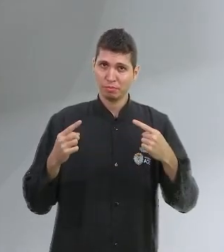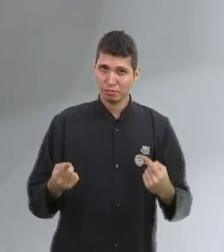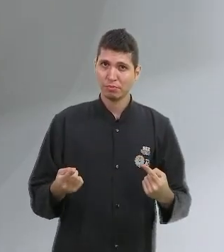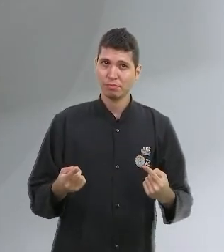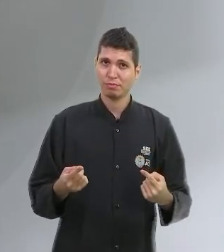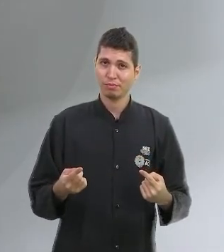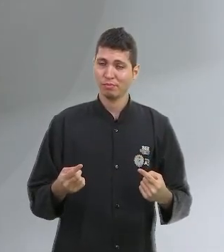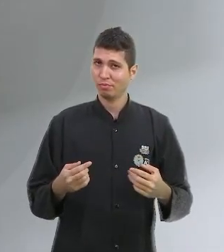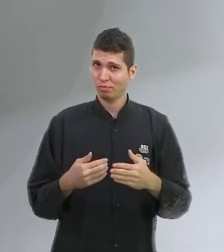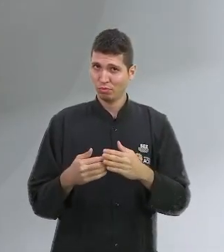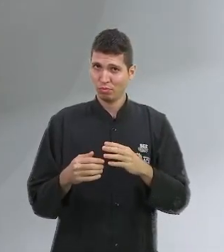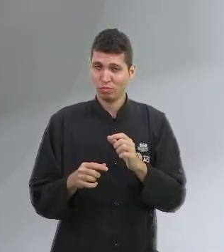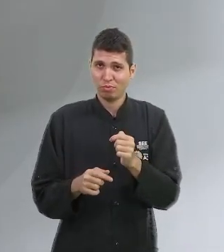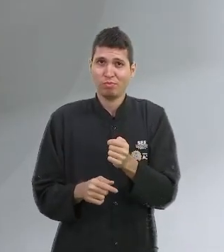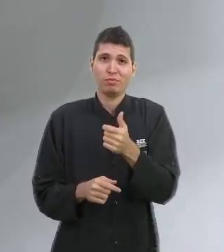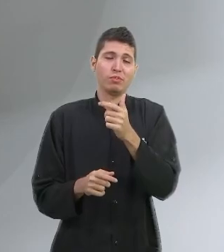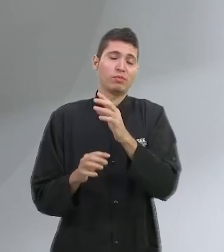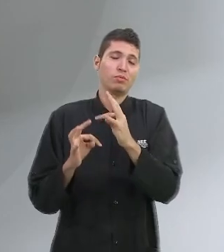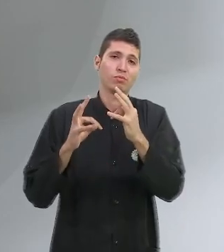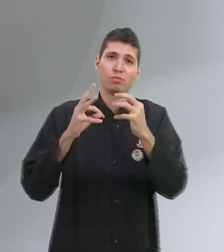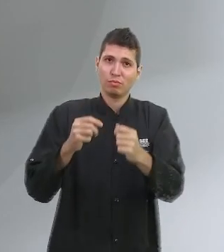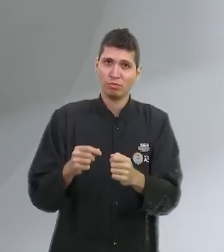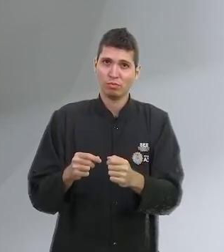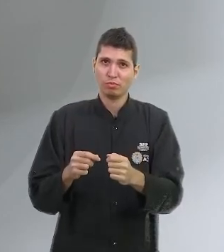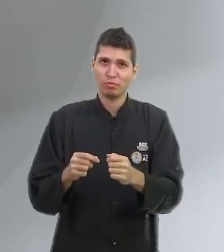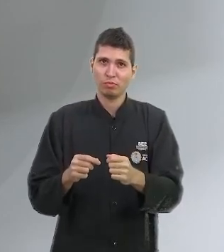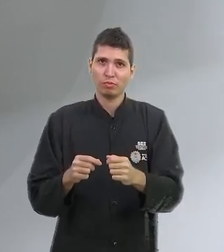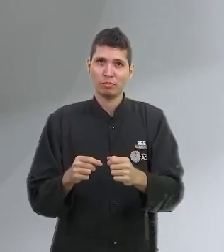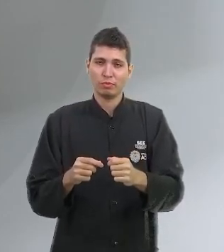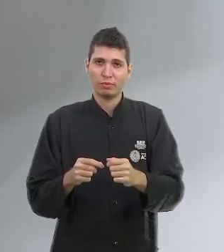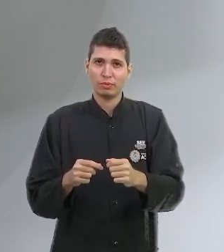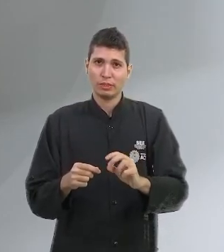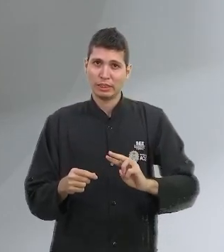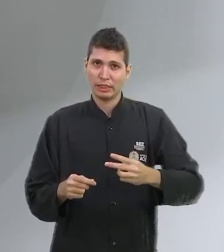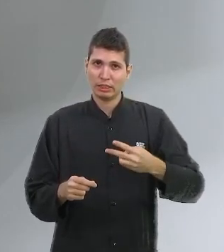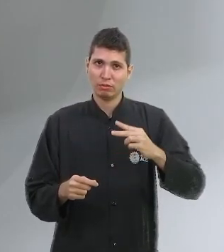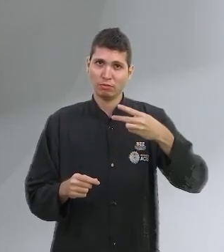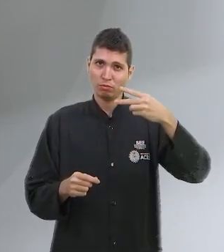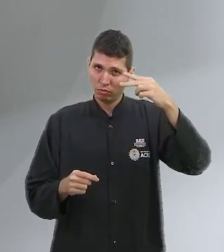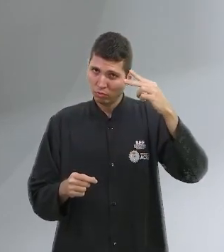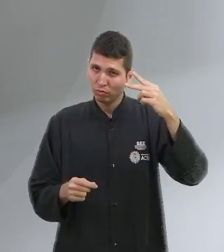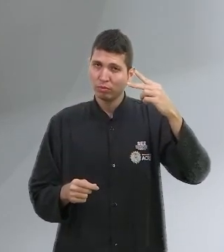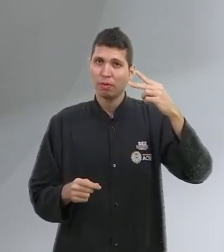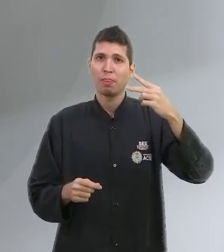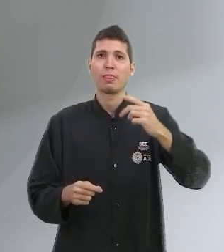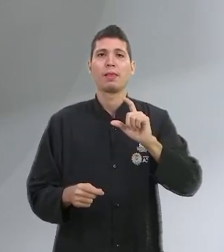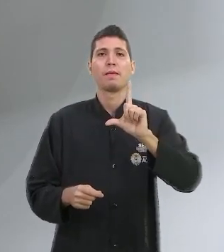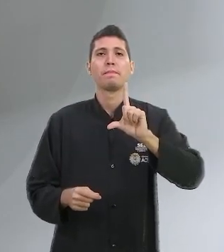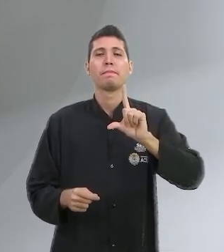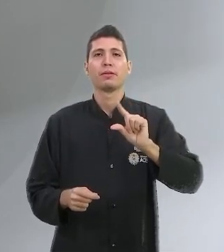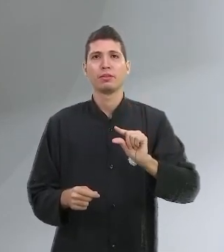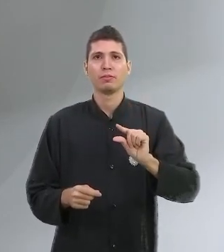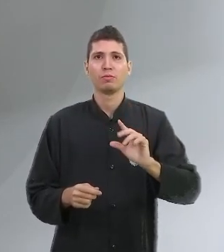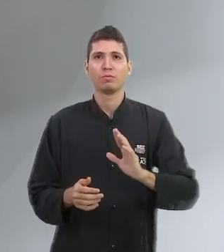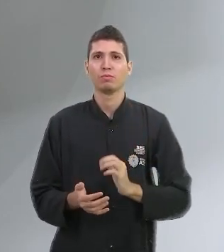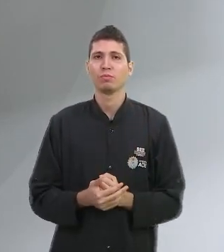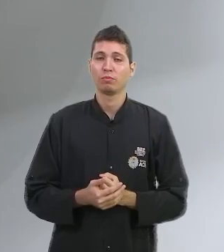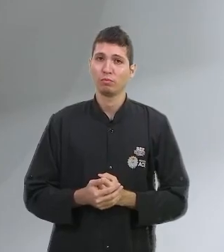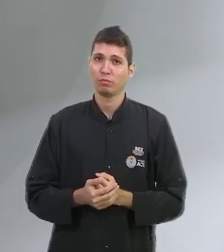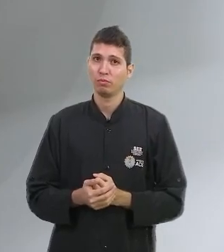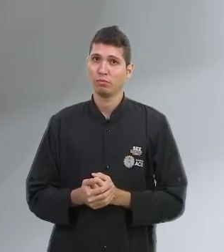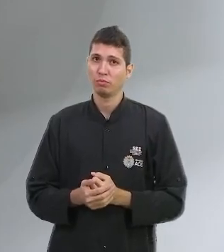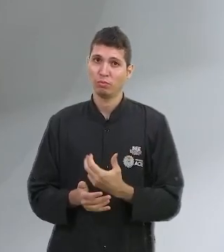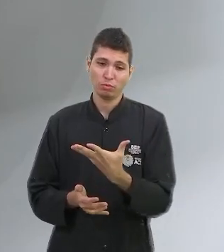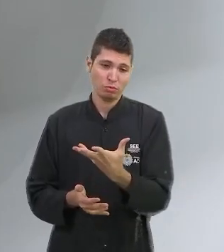todos, têm um rendimento um pouquinho menor. Ou seja, você pode colocar o dinheiro no investimento e sacar a qualquer